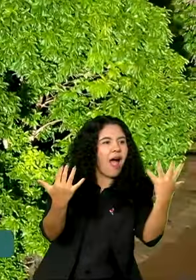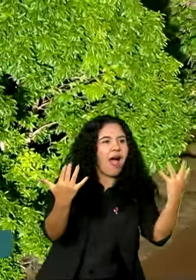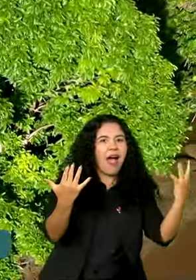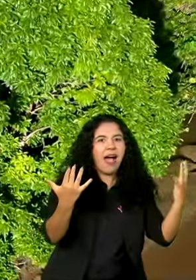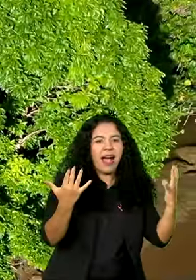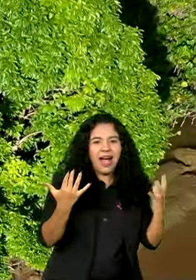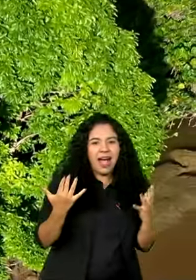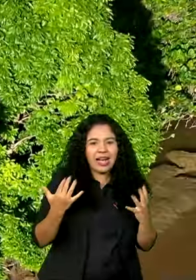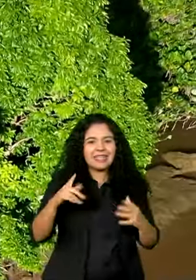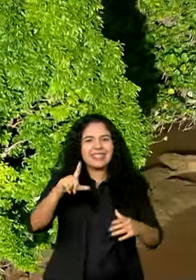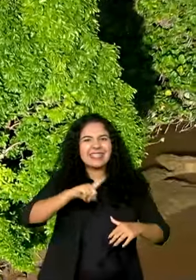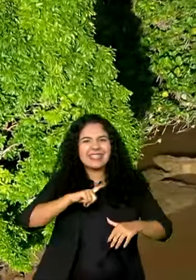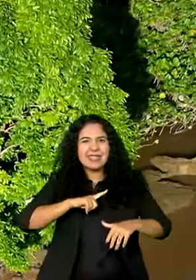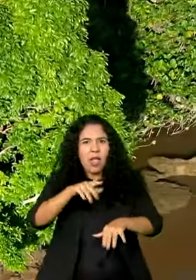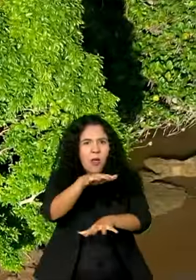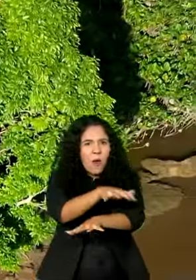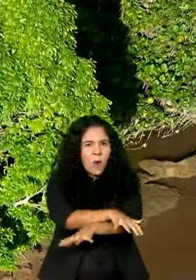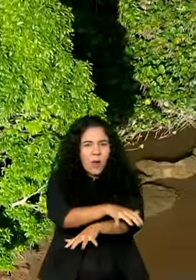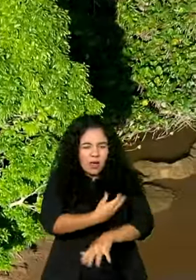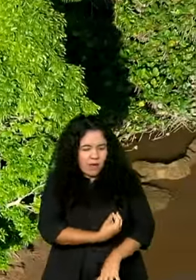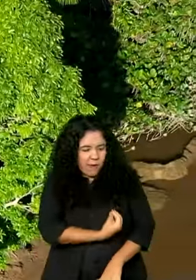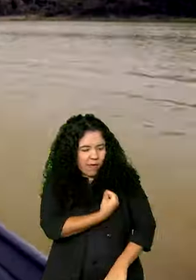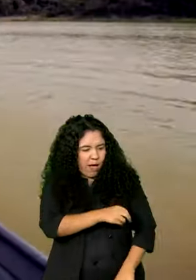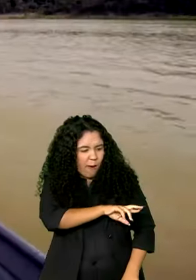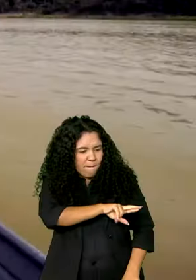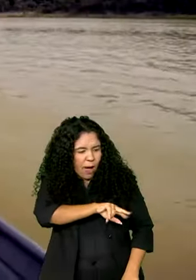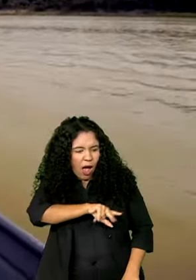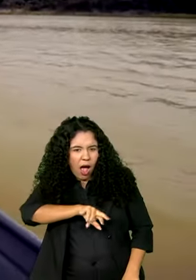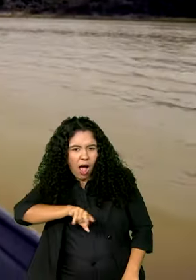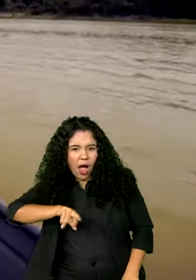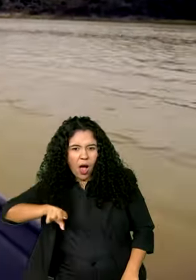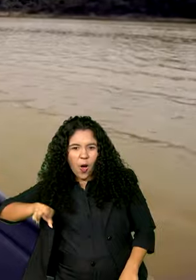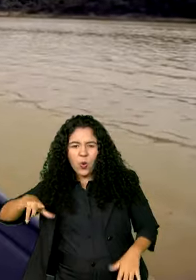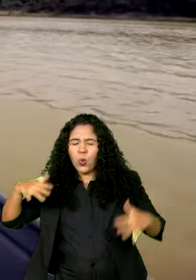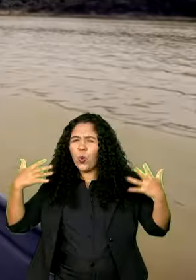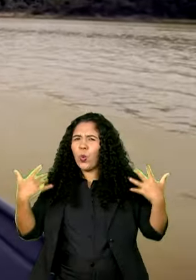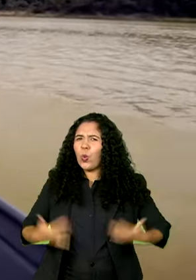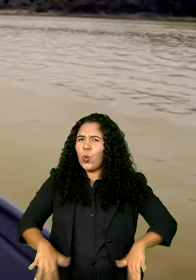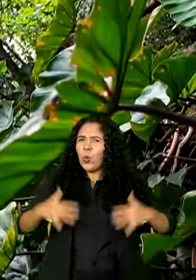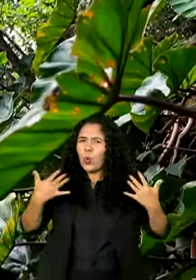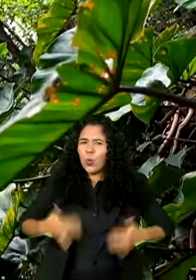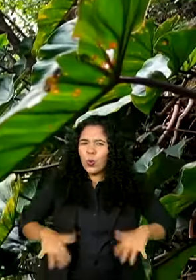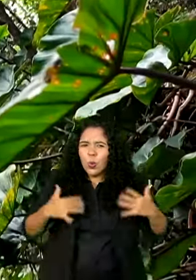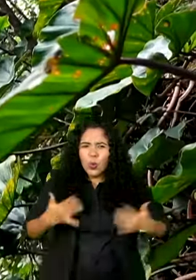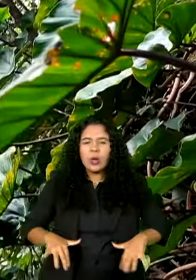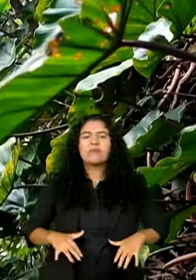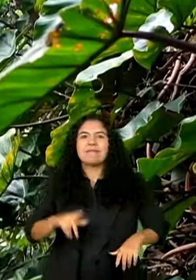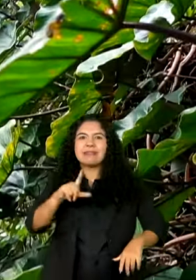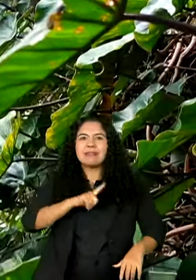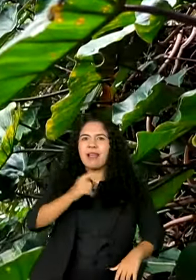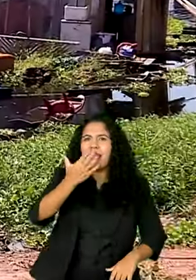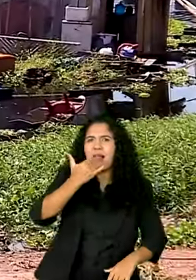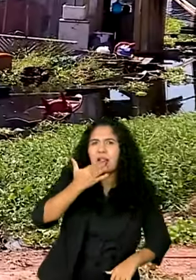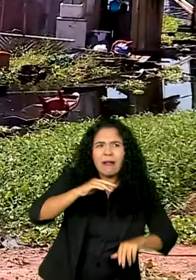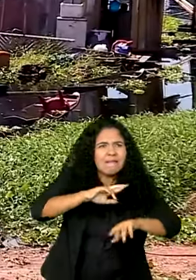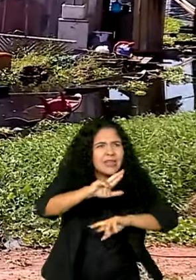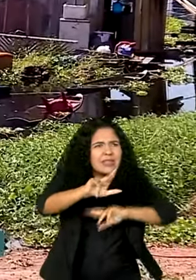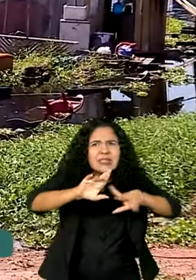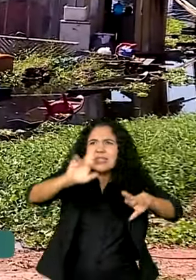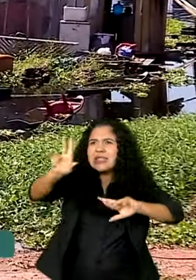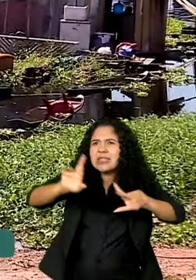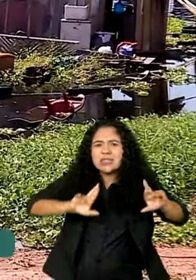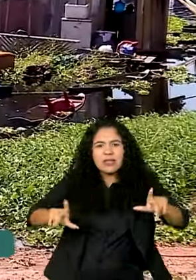repleta de uma biodiversidade incomparável, lar de uma vasta fauna, vegetação densa e